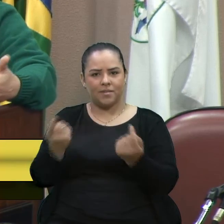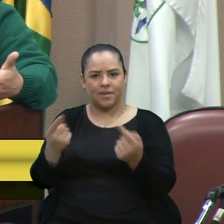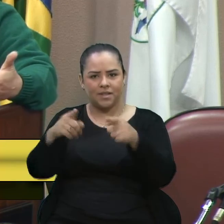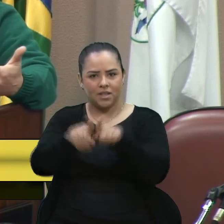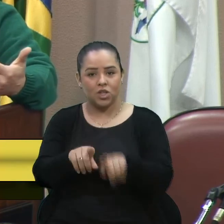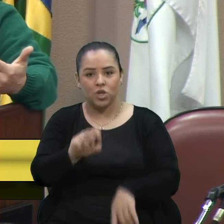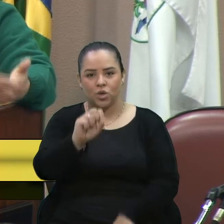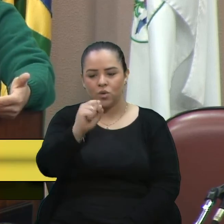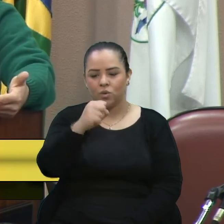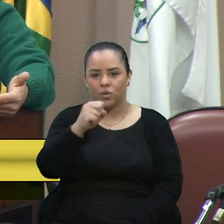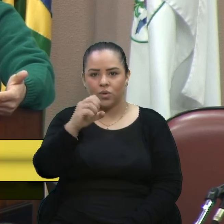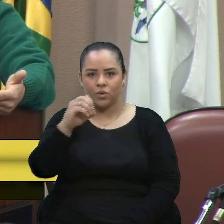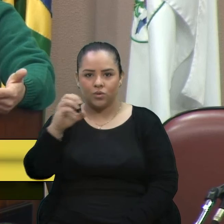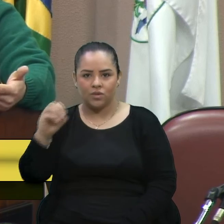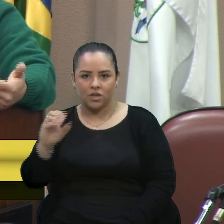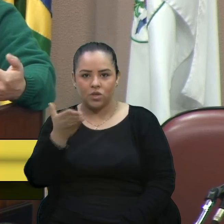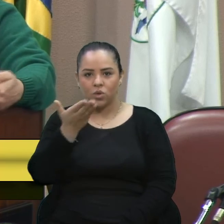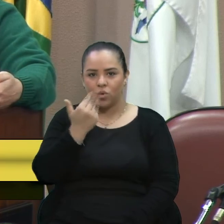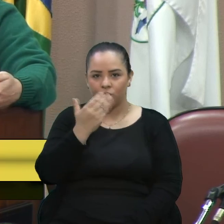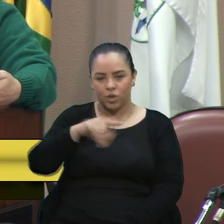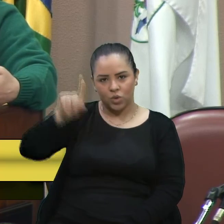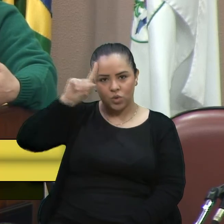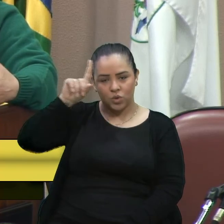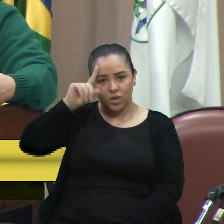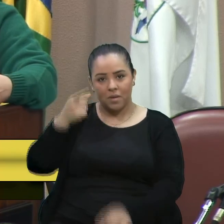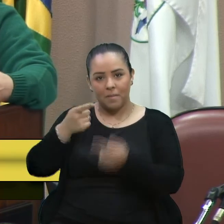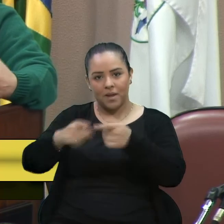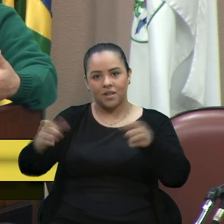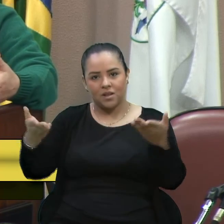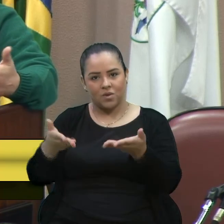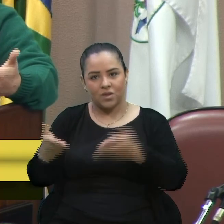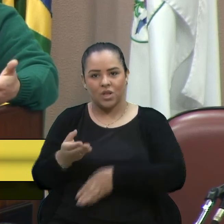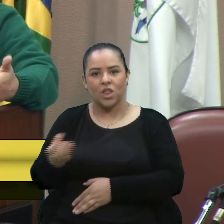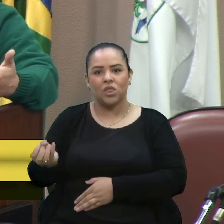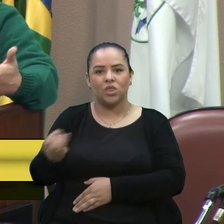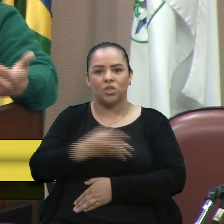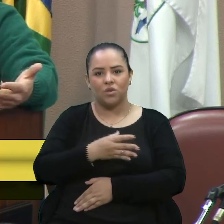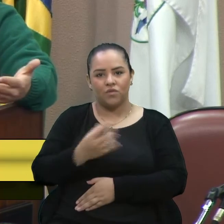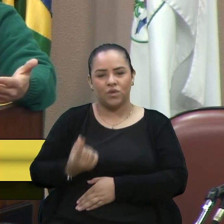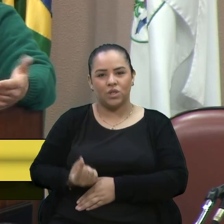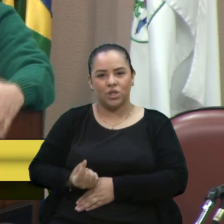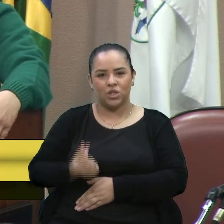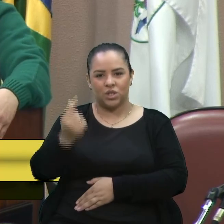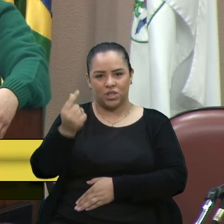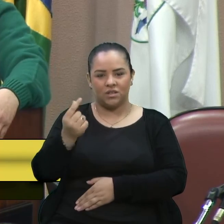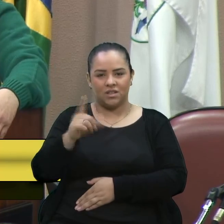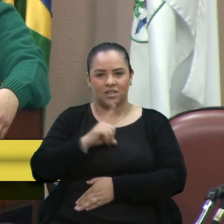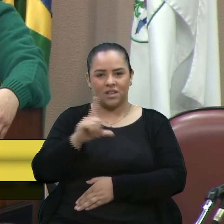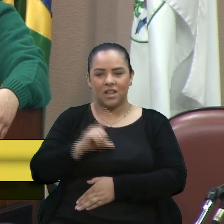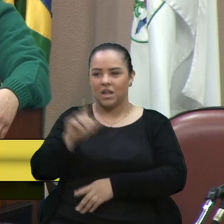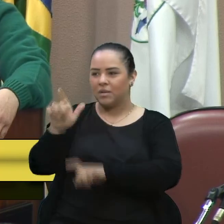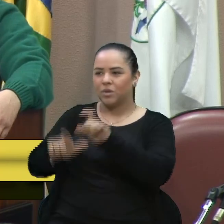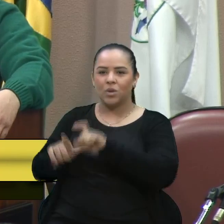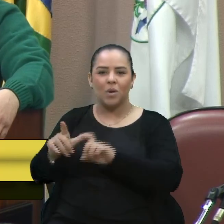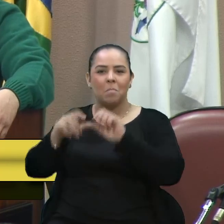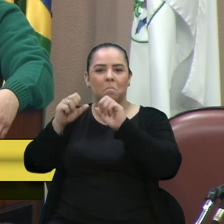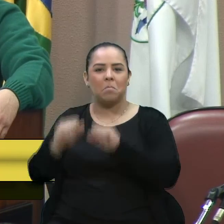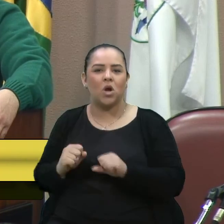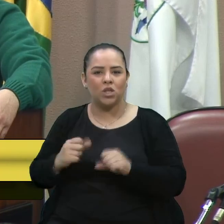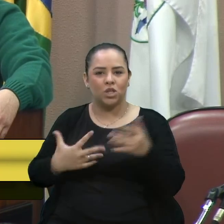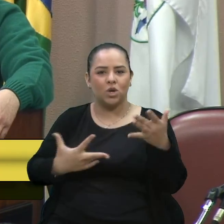almoços diários. Mas agora, então, essa nova moeda solidária, moeda Mão Amiga, que as pessoas podem adquirir nesses